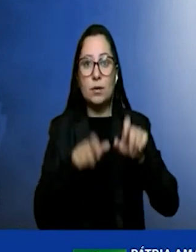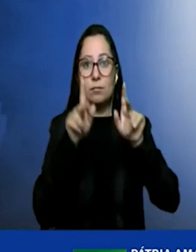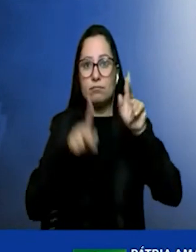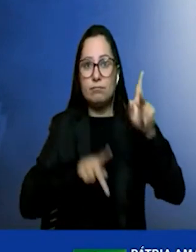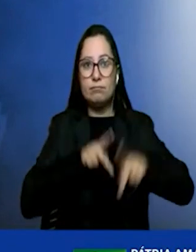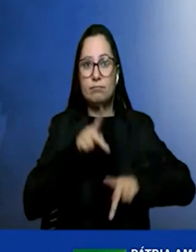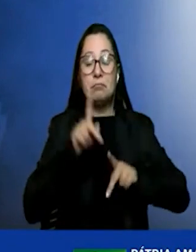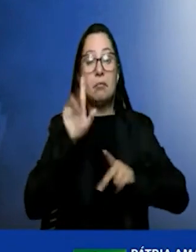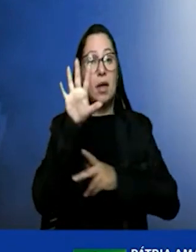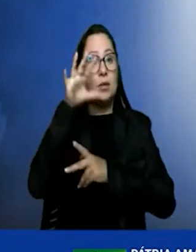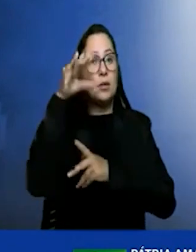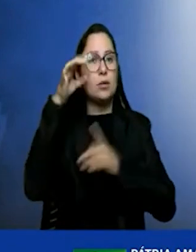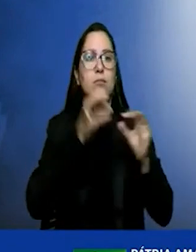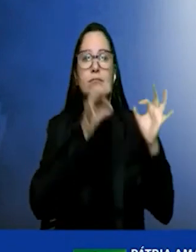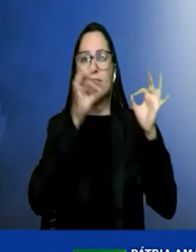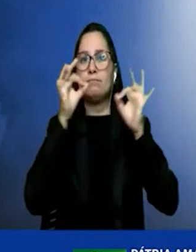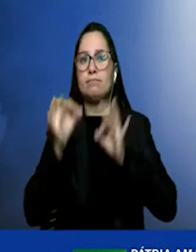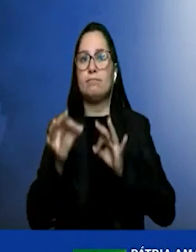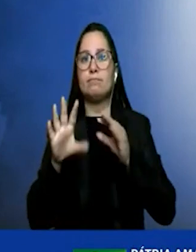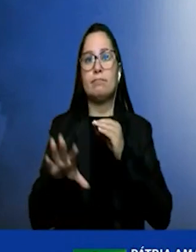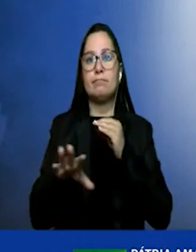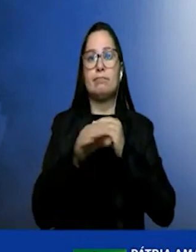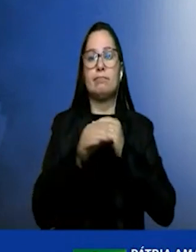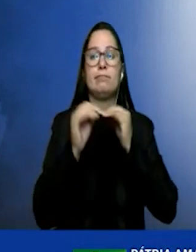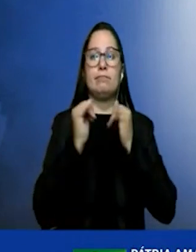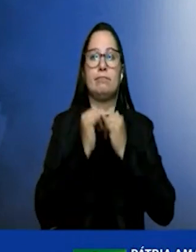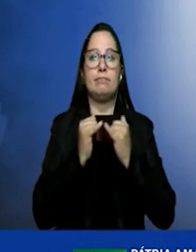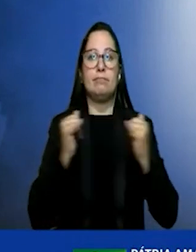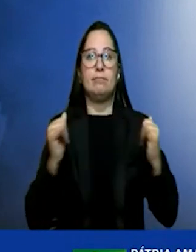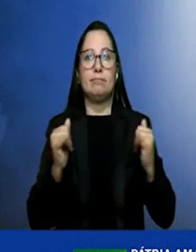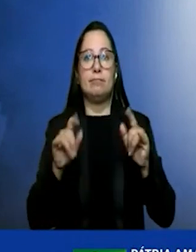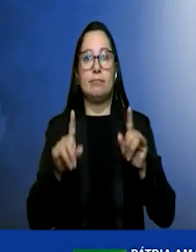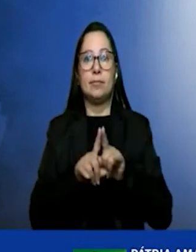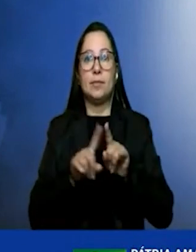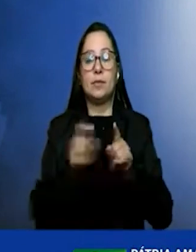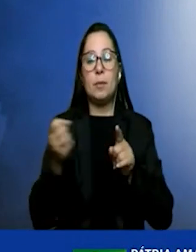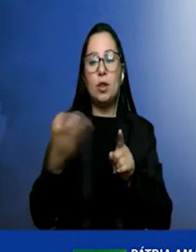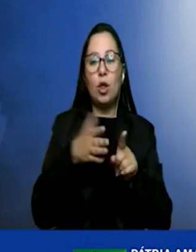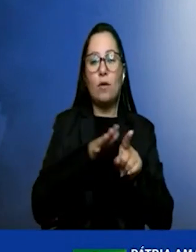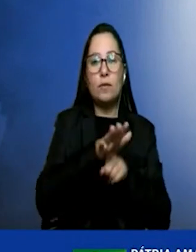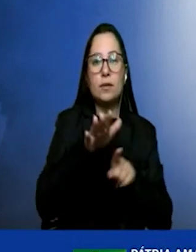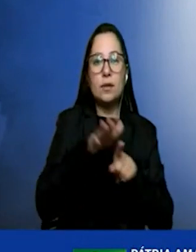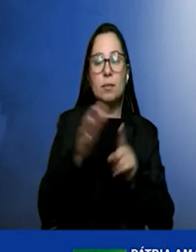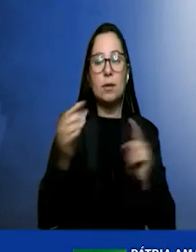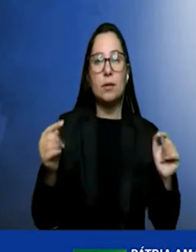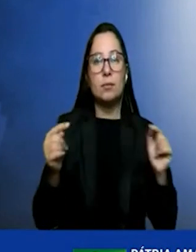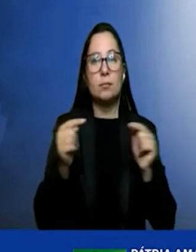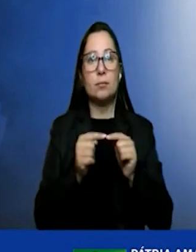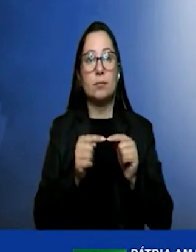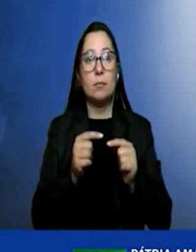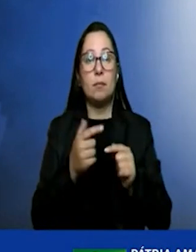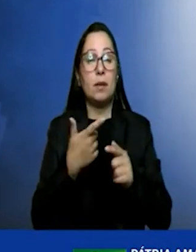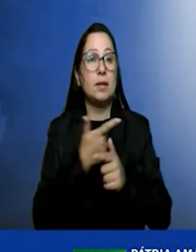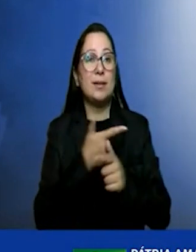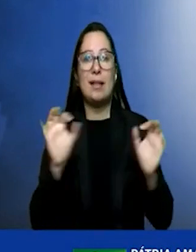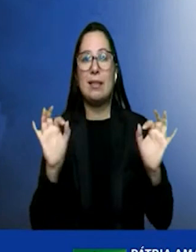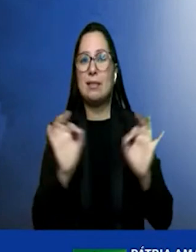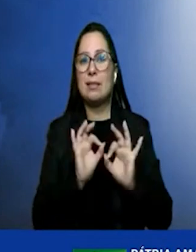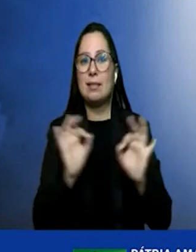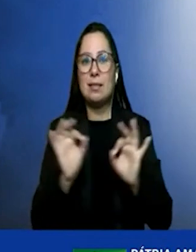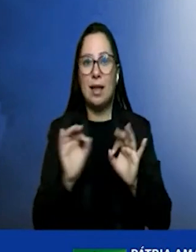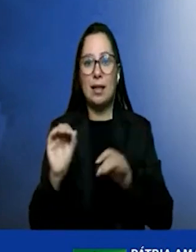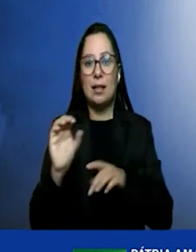para agregar energia, atender novas demandas sem nenhuma emissão de gás carbônico.